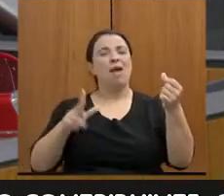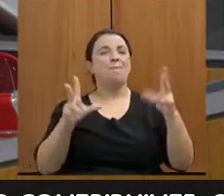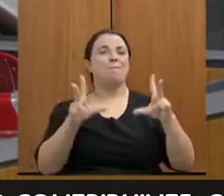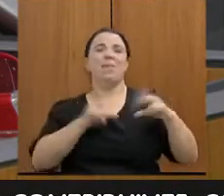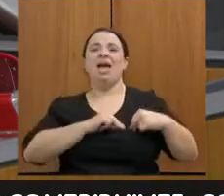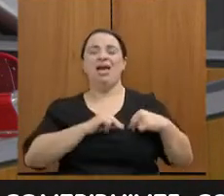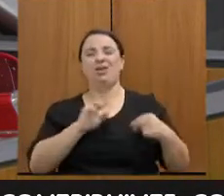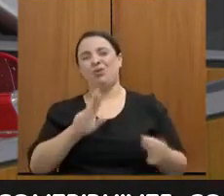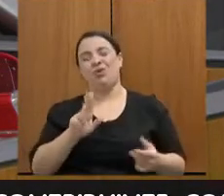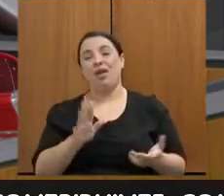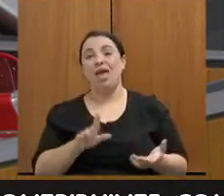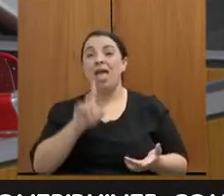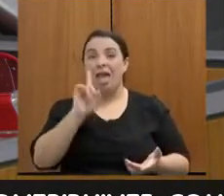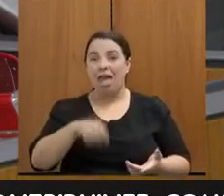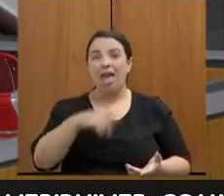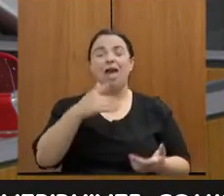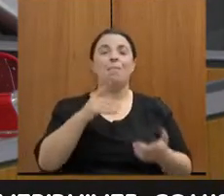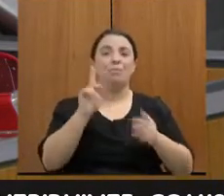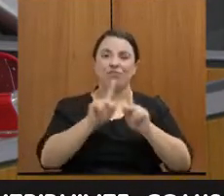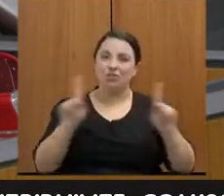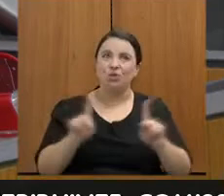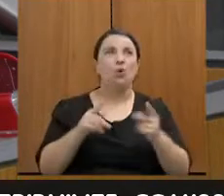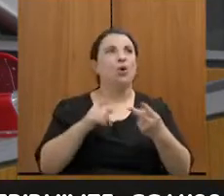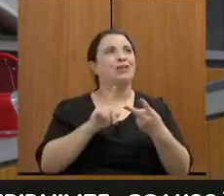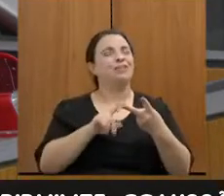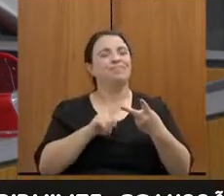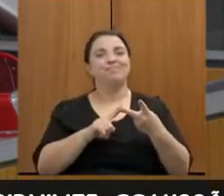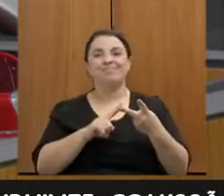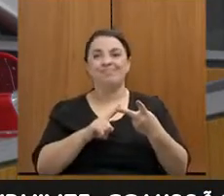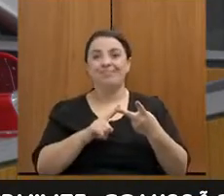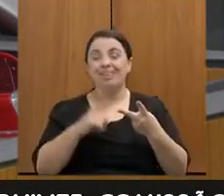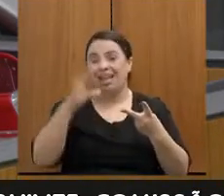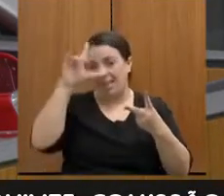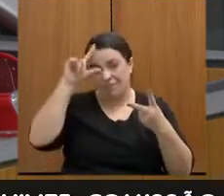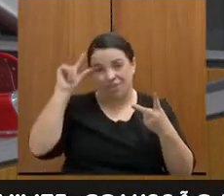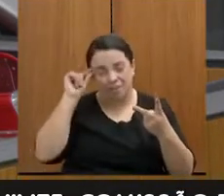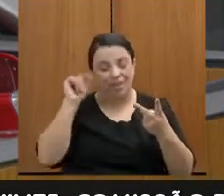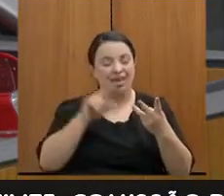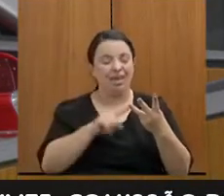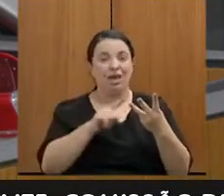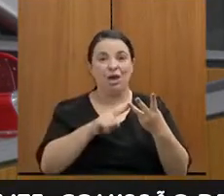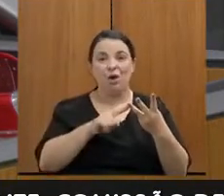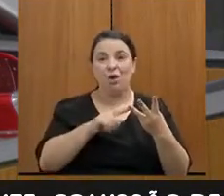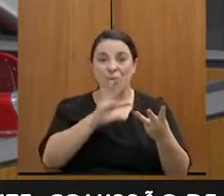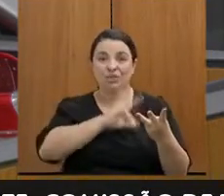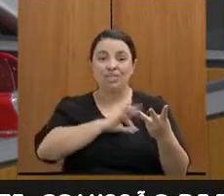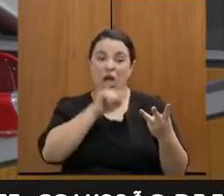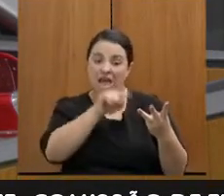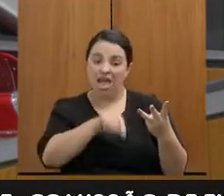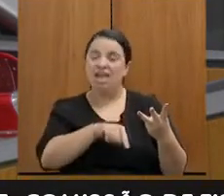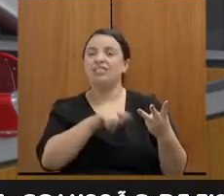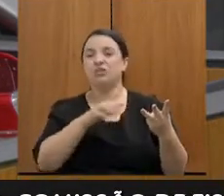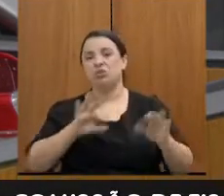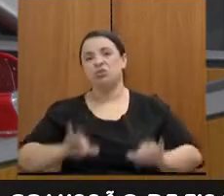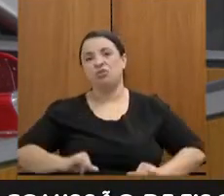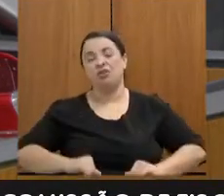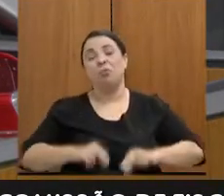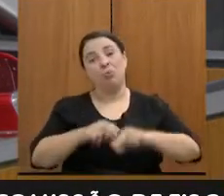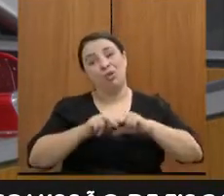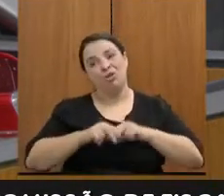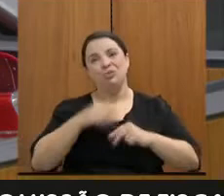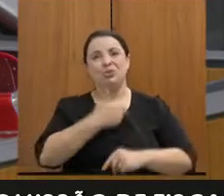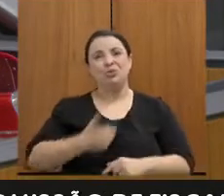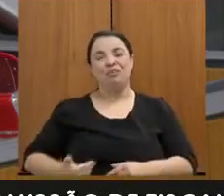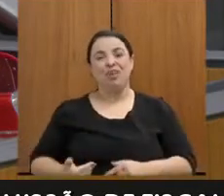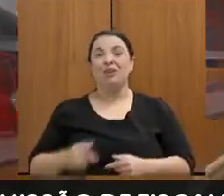a enfermeira, é o policial, são eles que estão pagando a conta para o governo vir aqui dizer que está com tudo equilibrado. Agradeço, presidente, parabéns pela